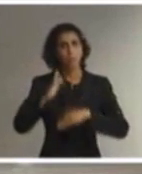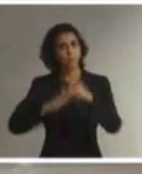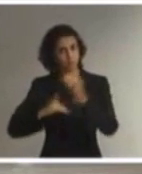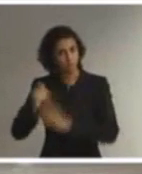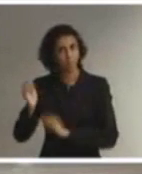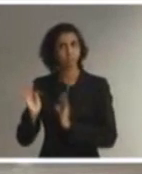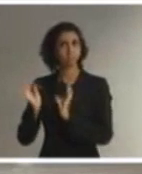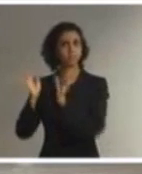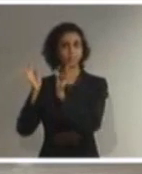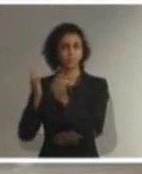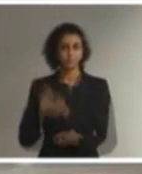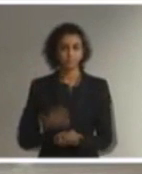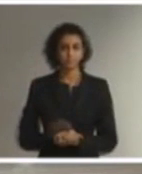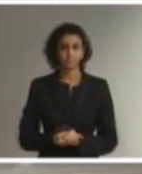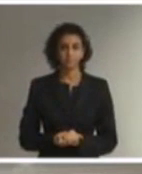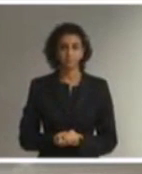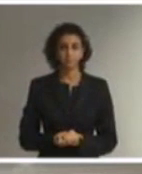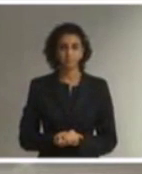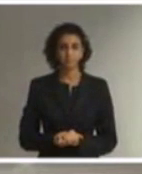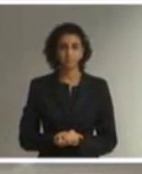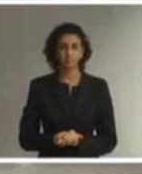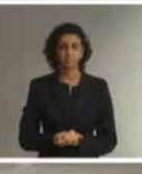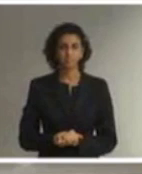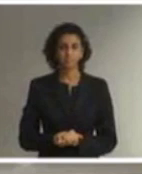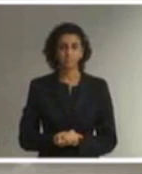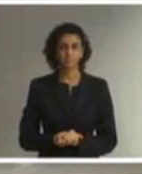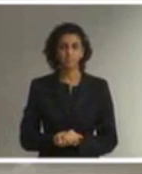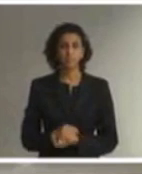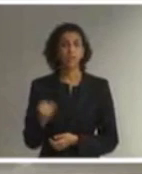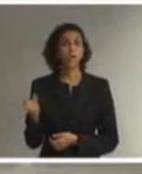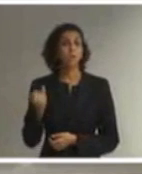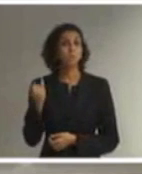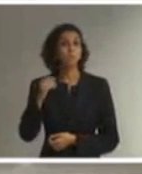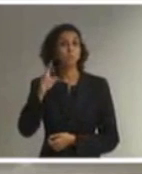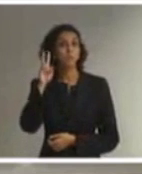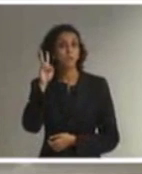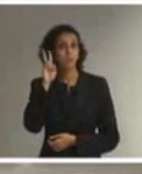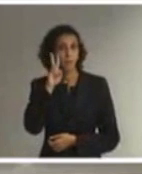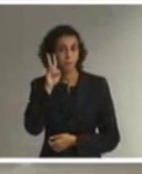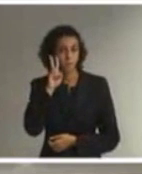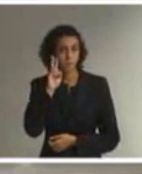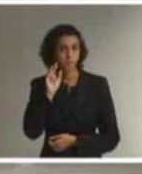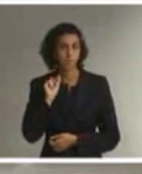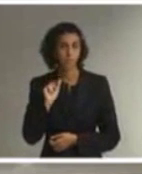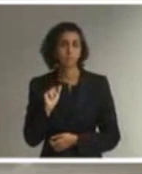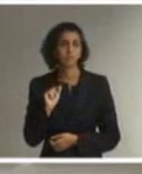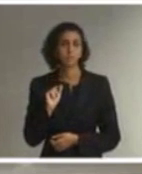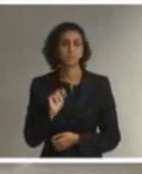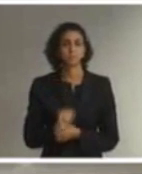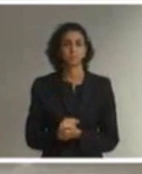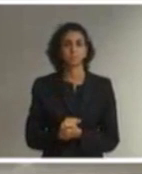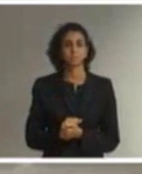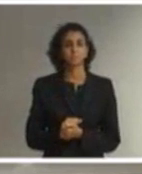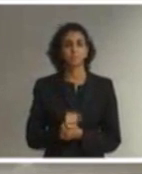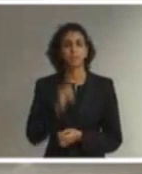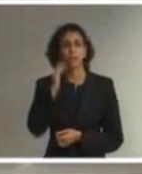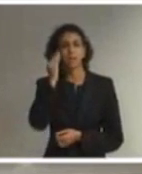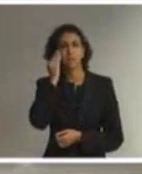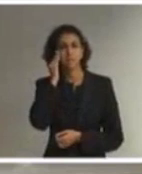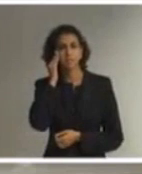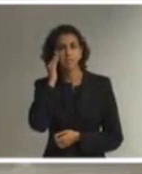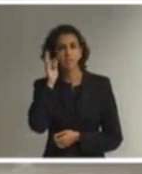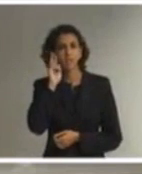profissional e tecnológica. É importante remeter também a nossa compreensão